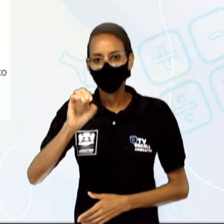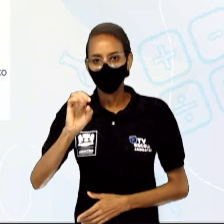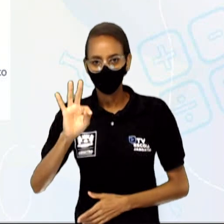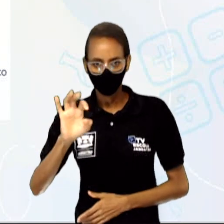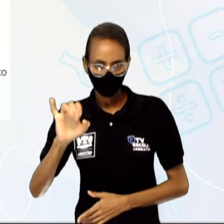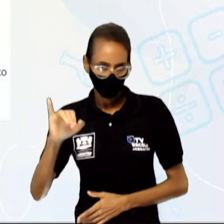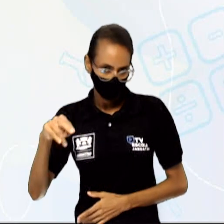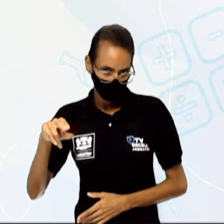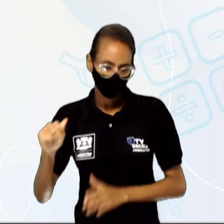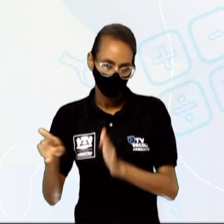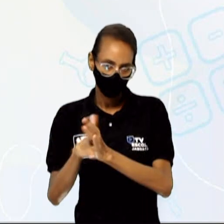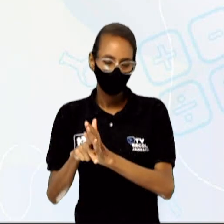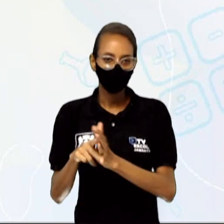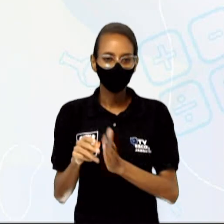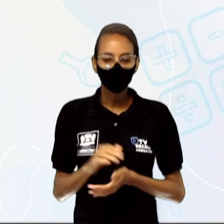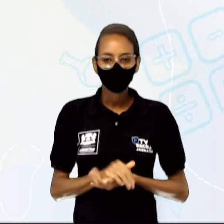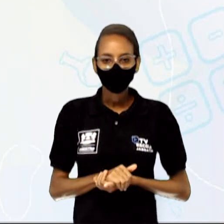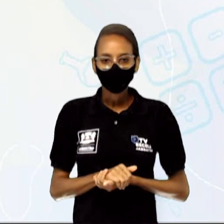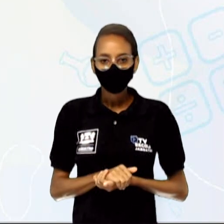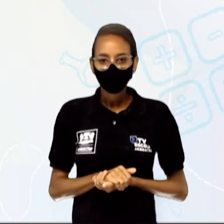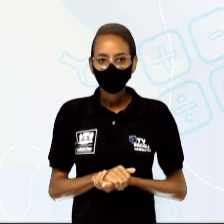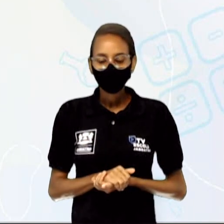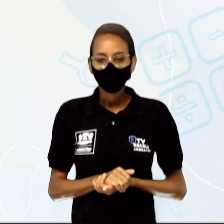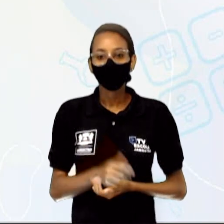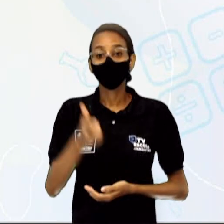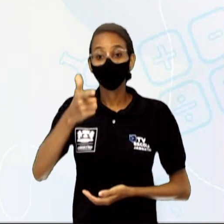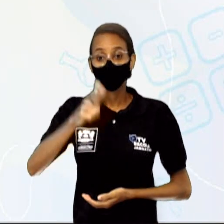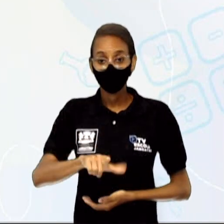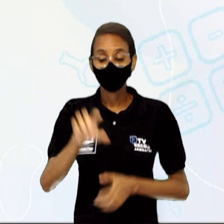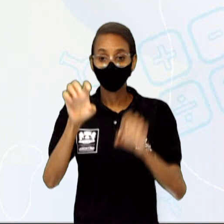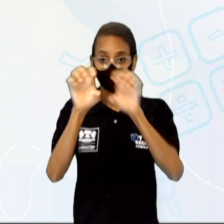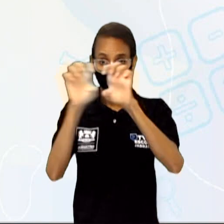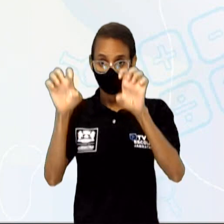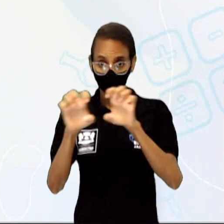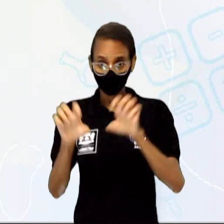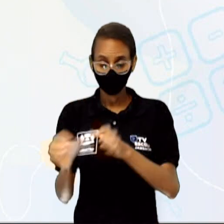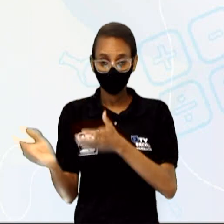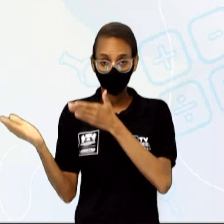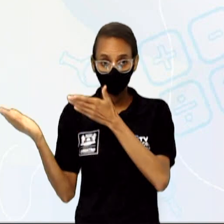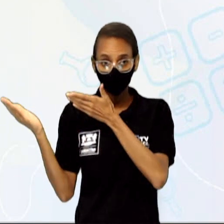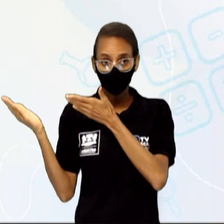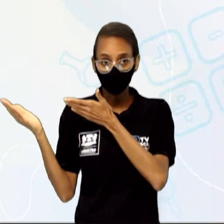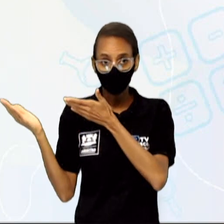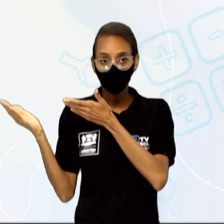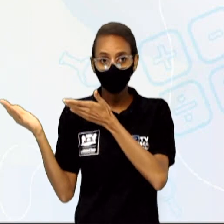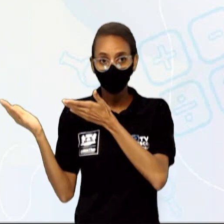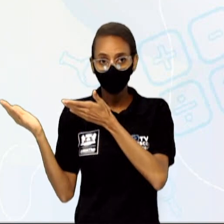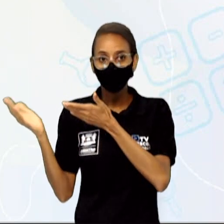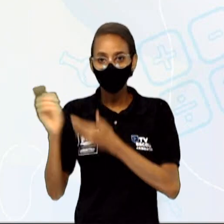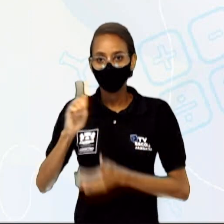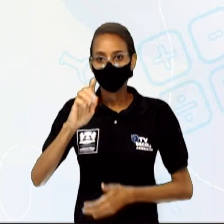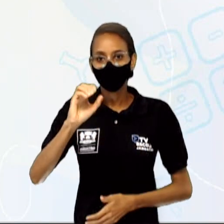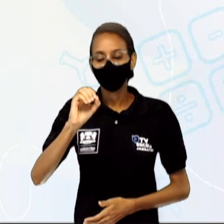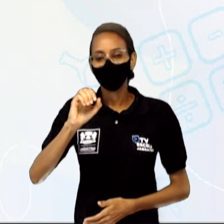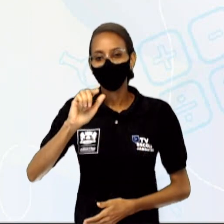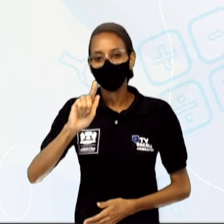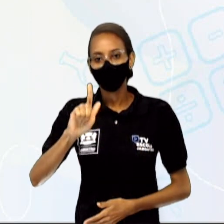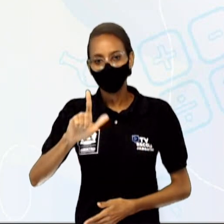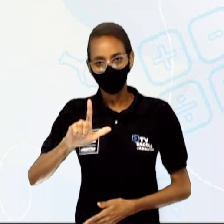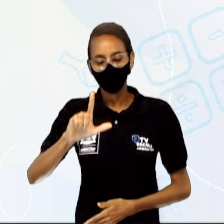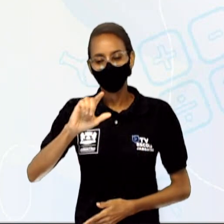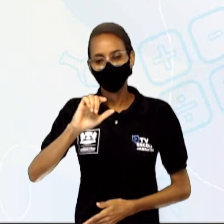específicos. Um outro tipo de estrutura que vai ter em ambas as células também é o complexo golgiense. O complexo de